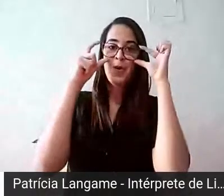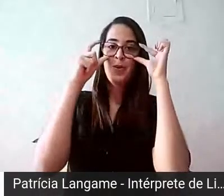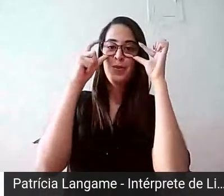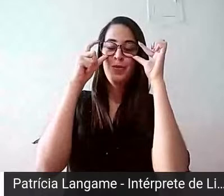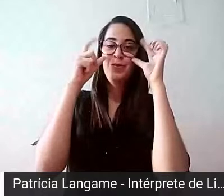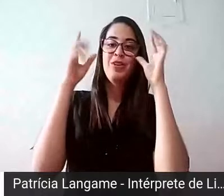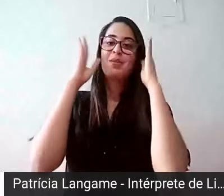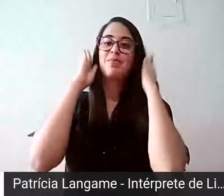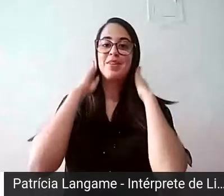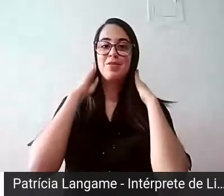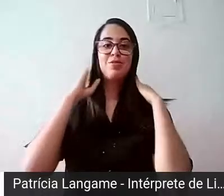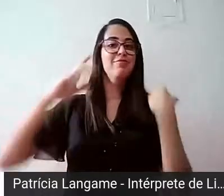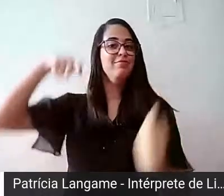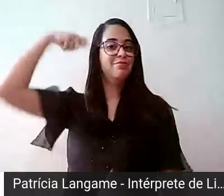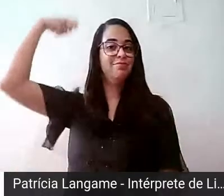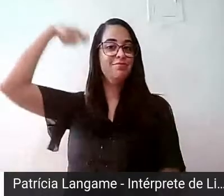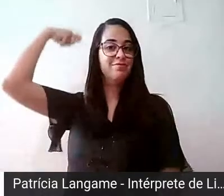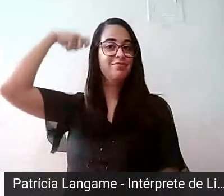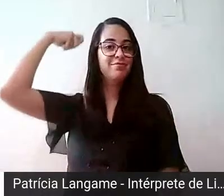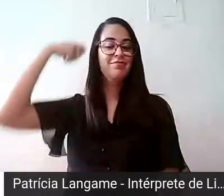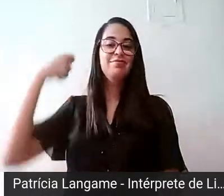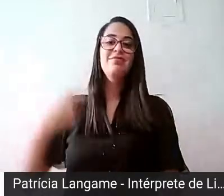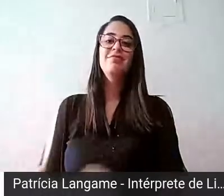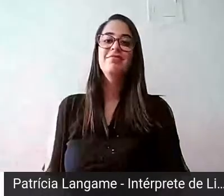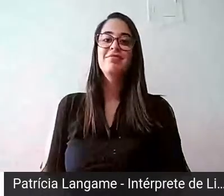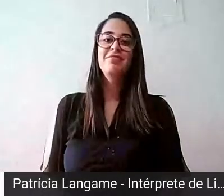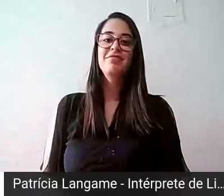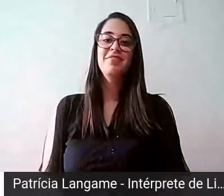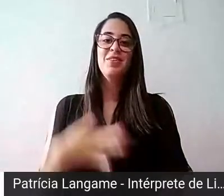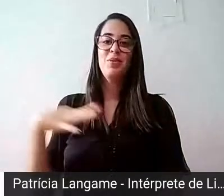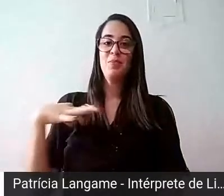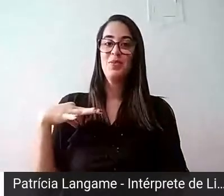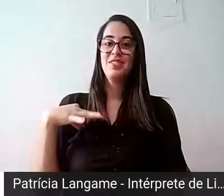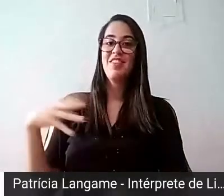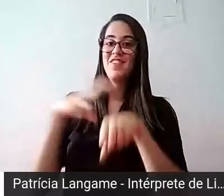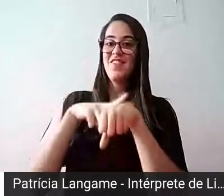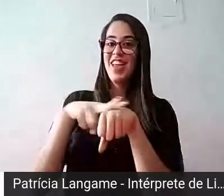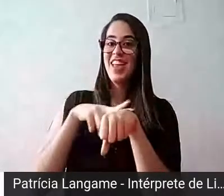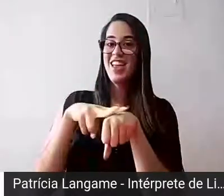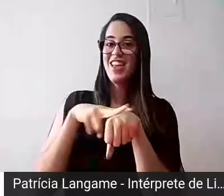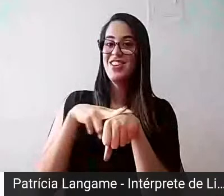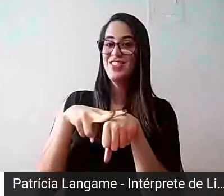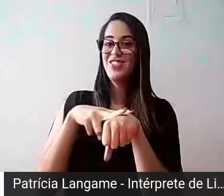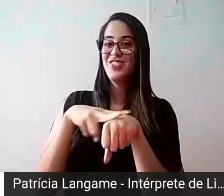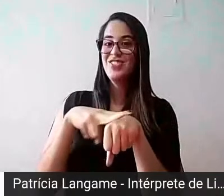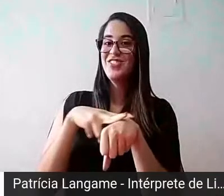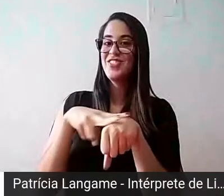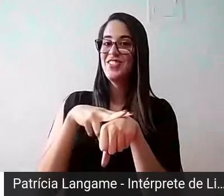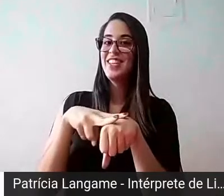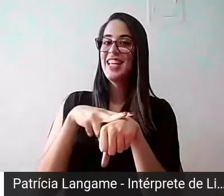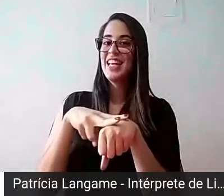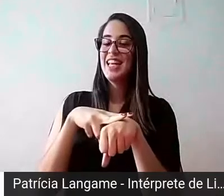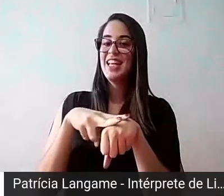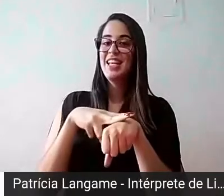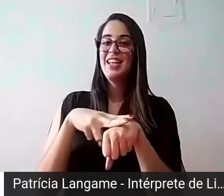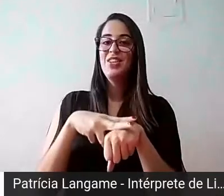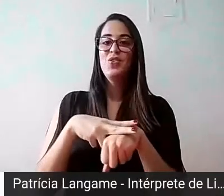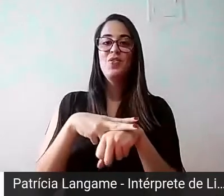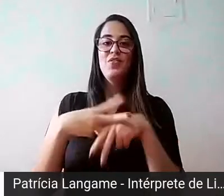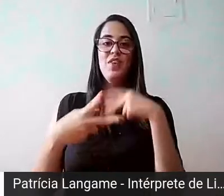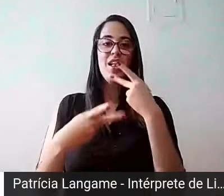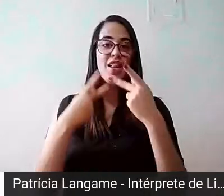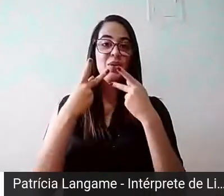cortado à máquina, e estou com uma blusa verde, toda verde, e estou falando aqui do